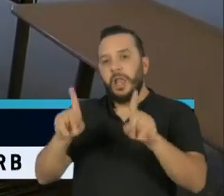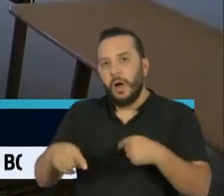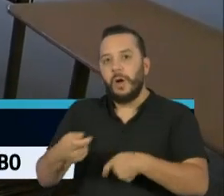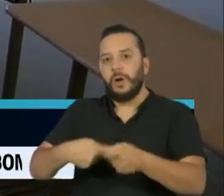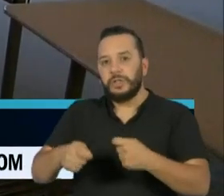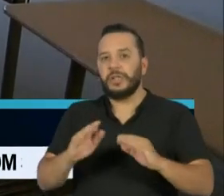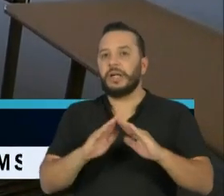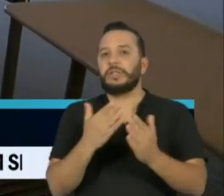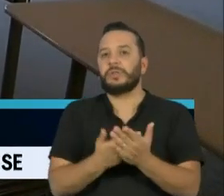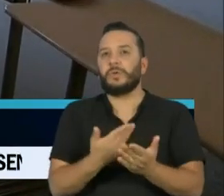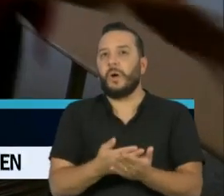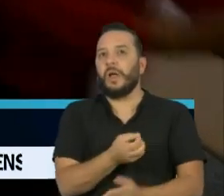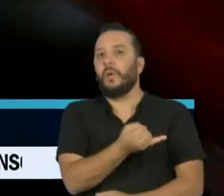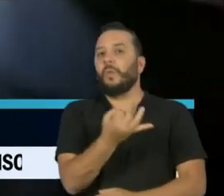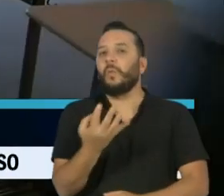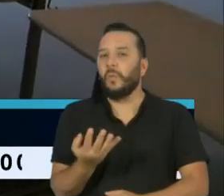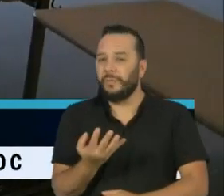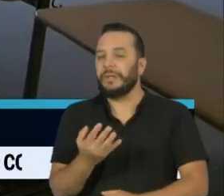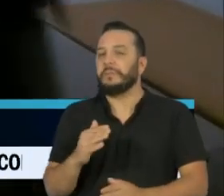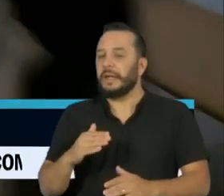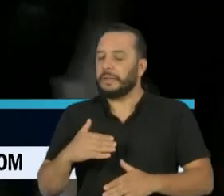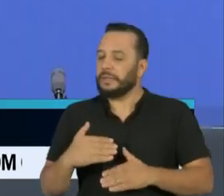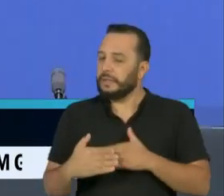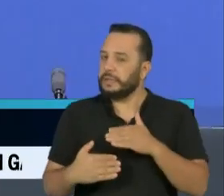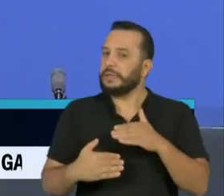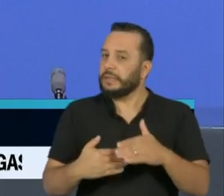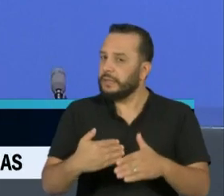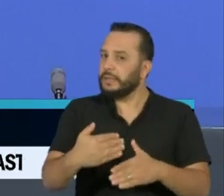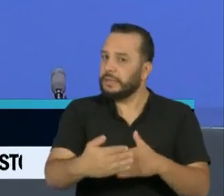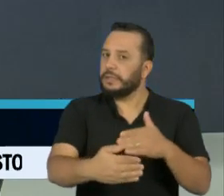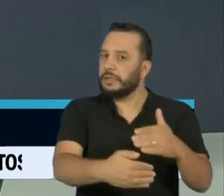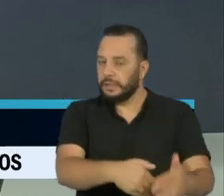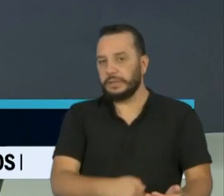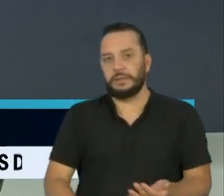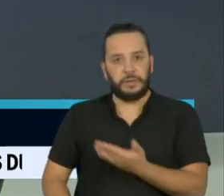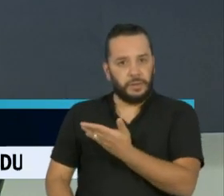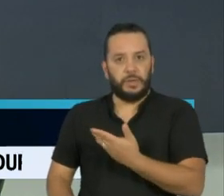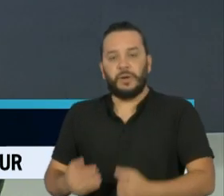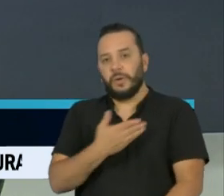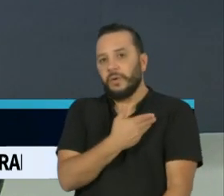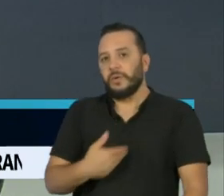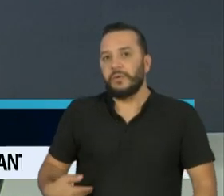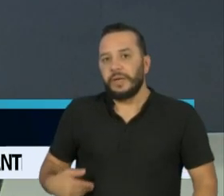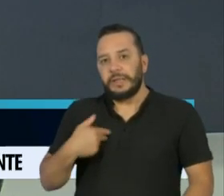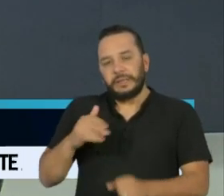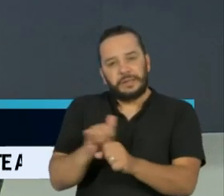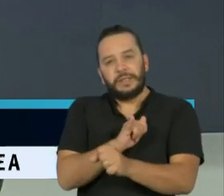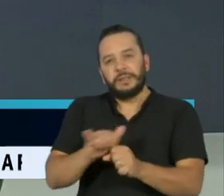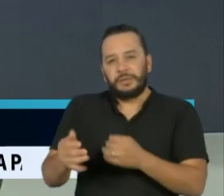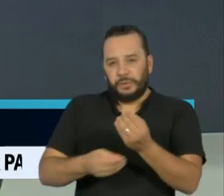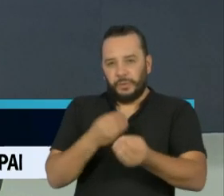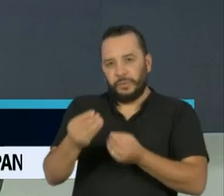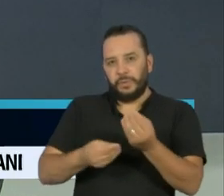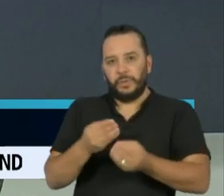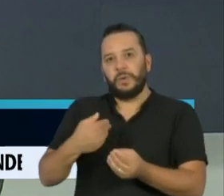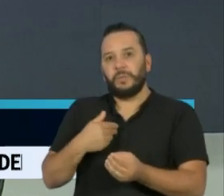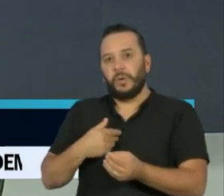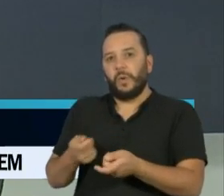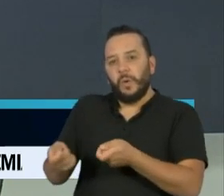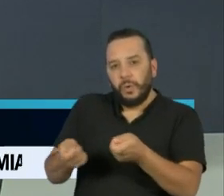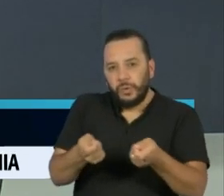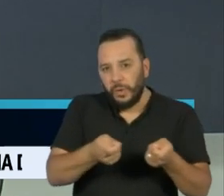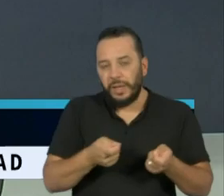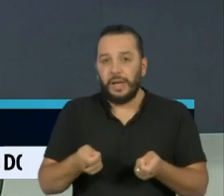escolas. Tudo de forma bem lenta e gradual. As autoridades seguem avaliando alternativas para brandar as regras,